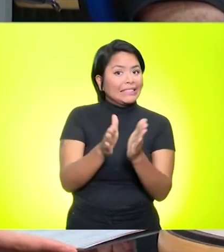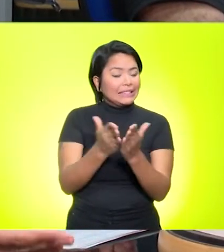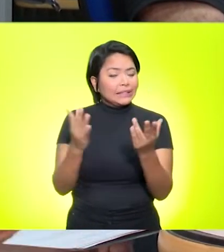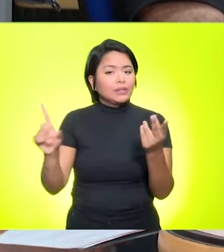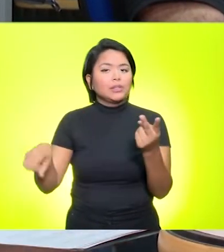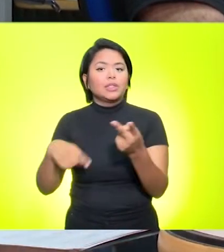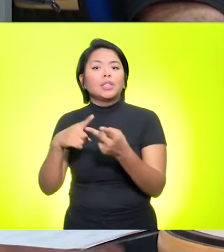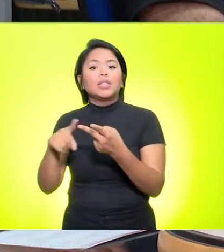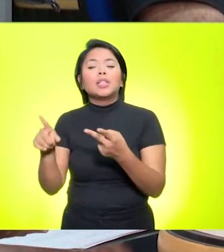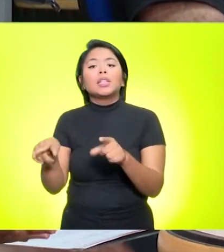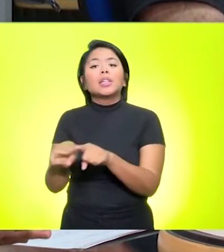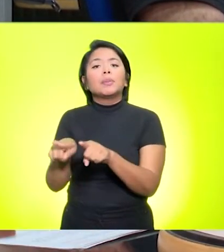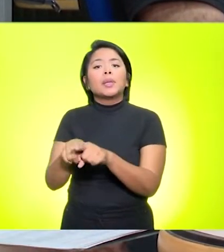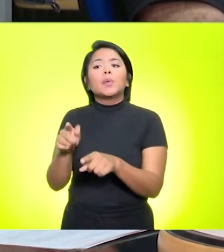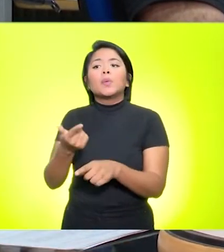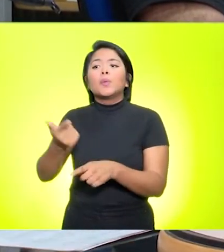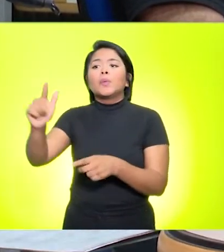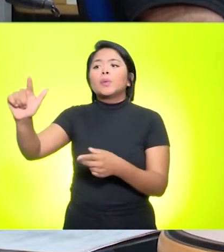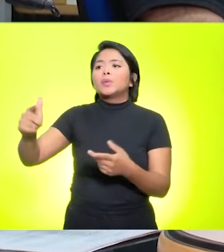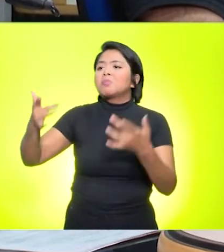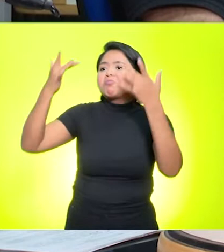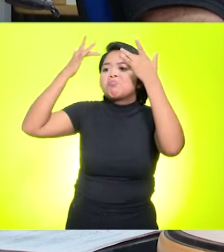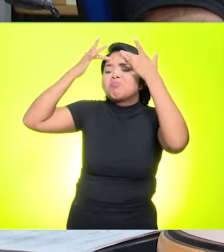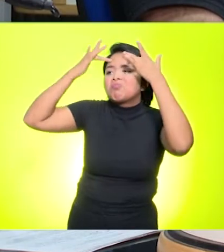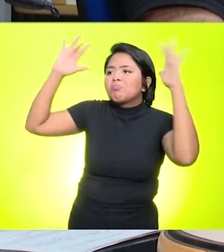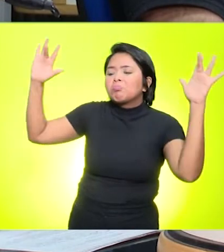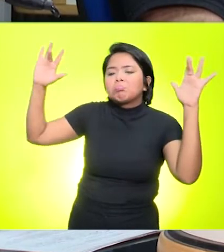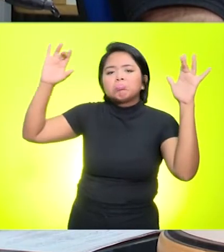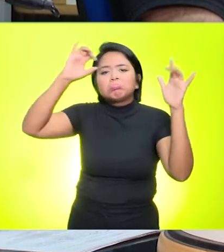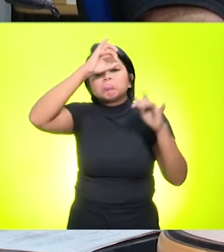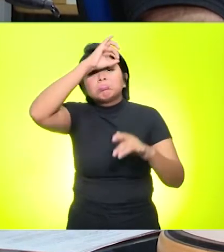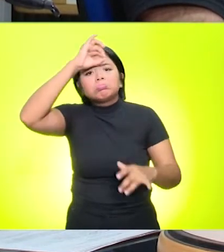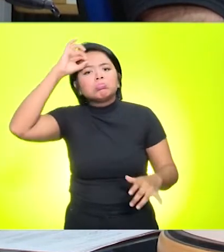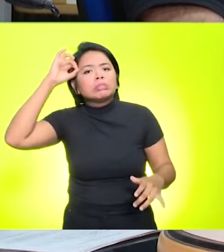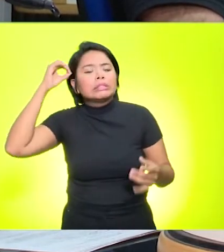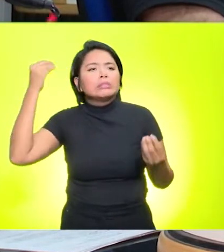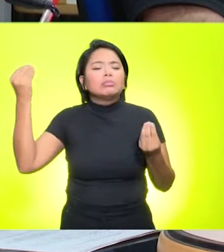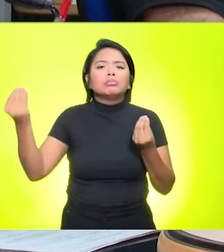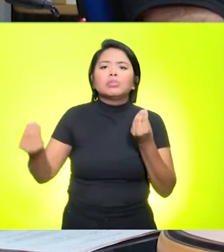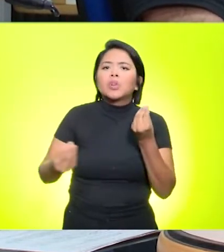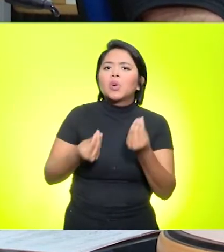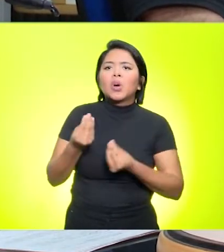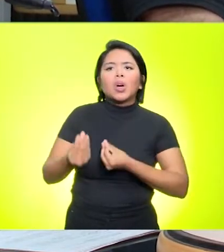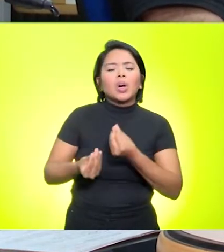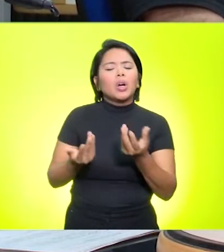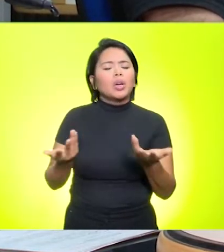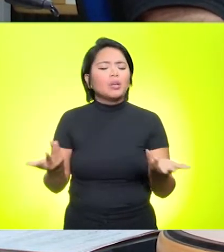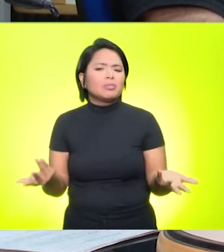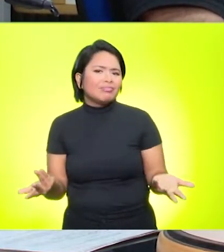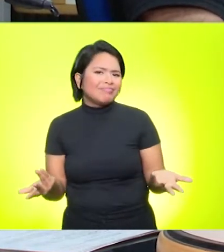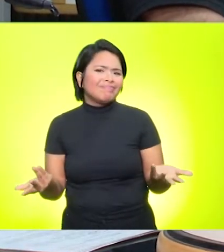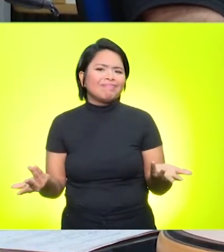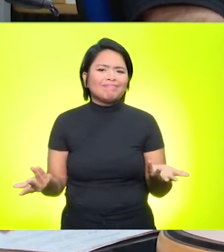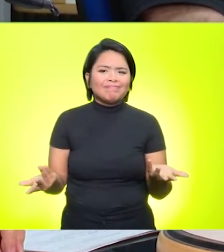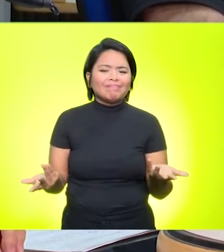também dos que são leigos em conseguir se incluir,